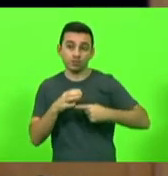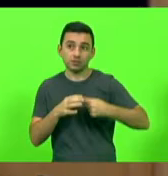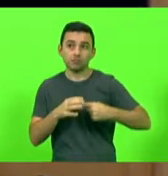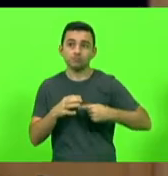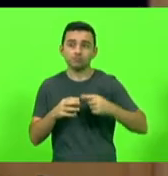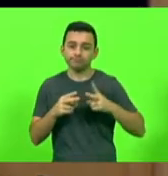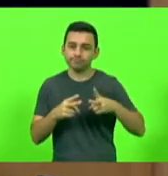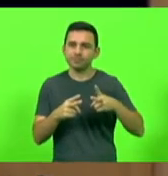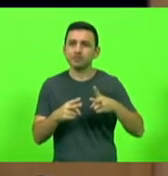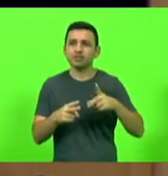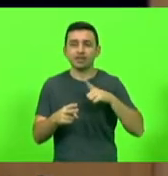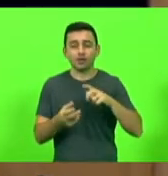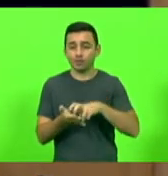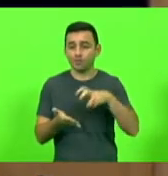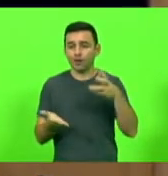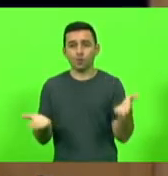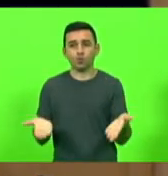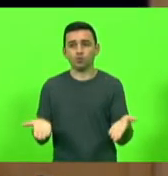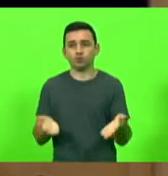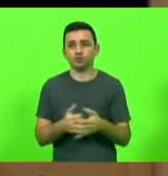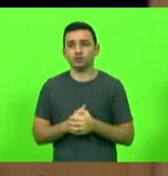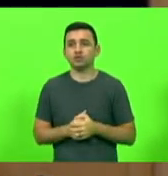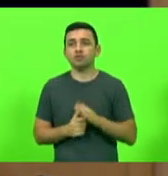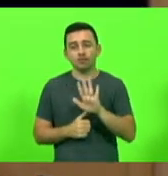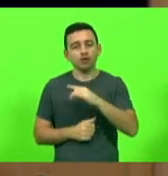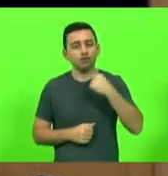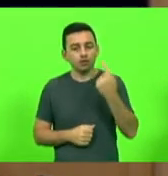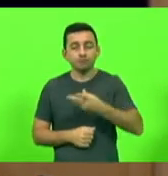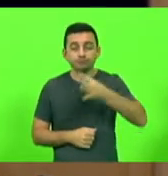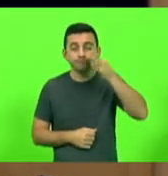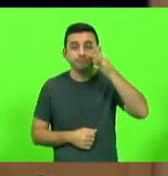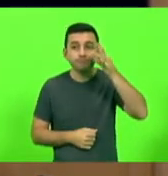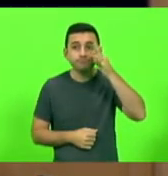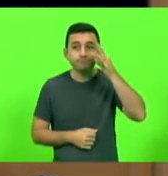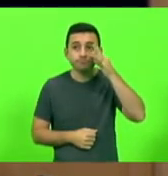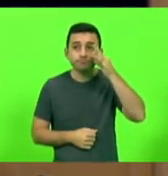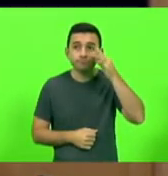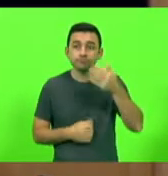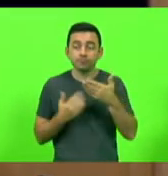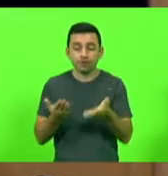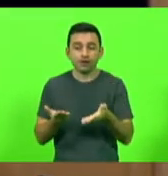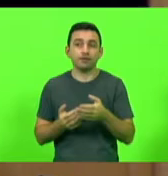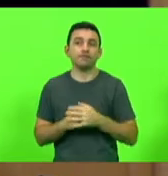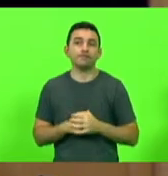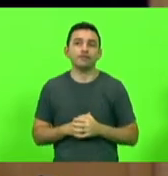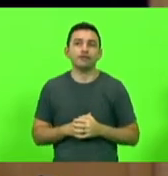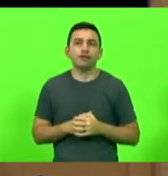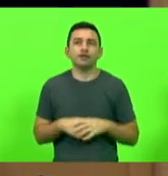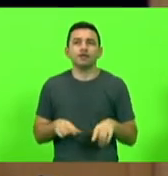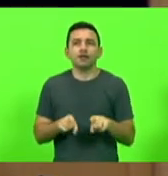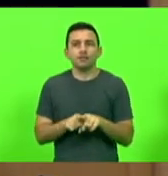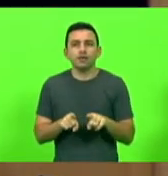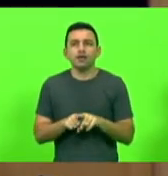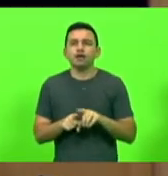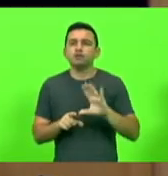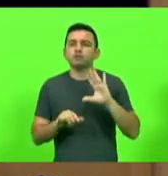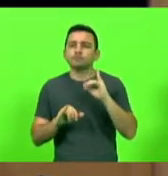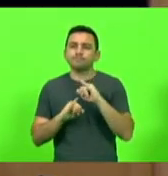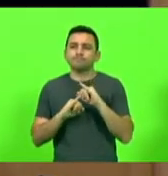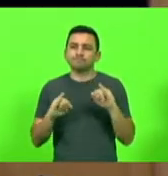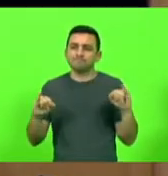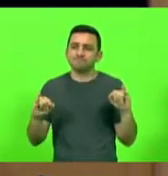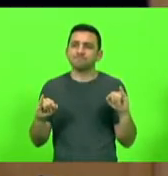participamos de manhã, mas estamos acompanhando lá a edição do Tecnoeste e houve lá esse anúncio também.